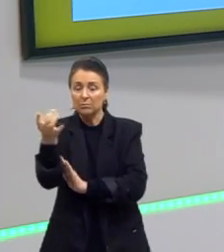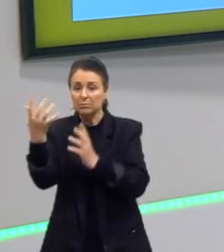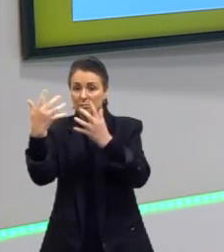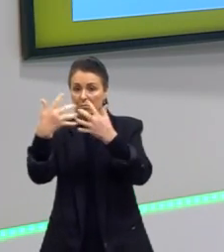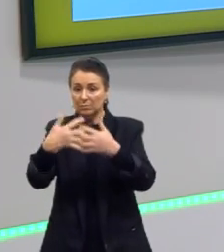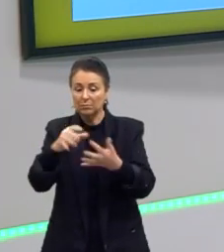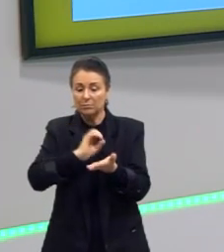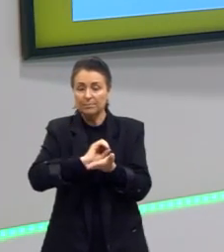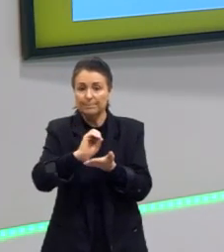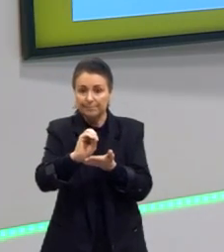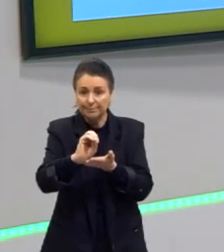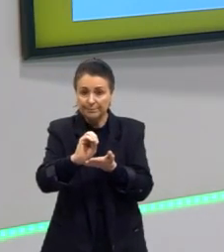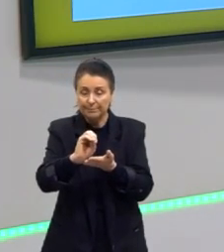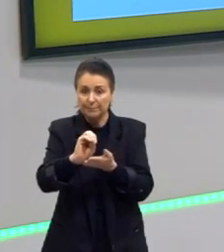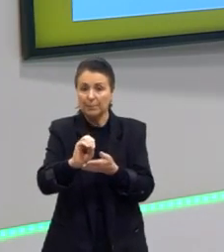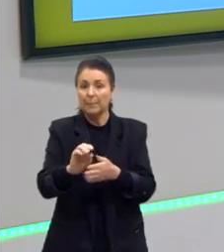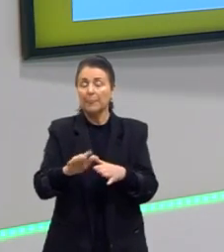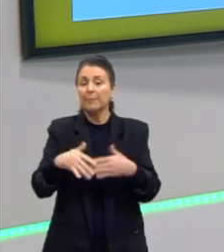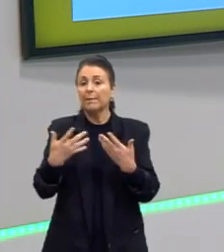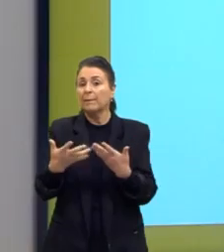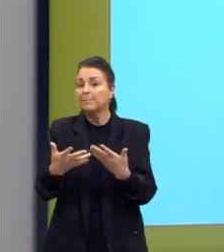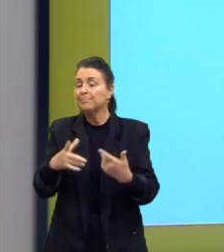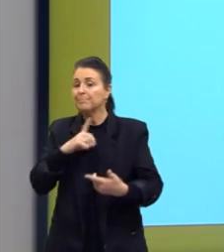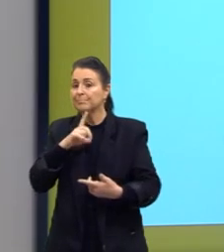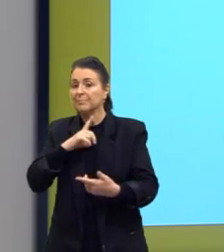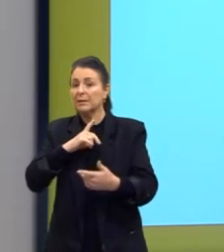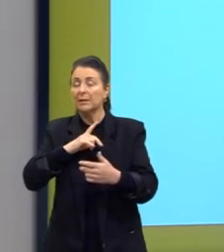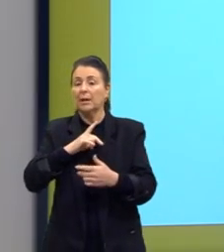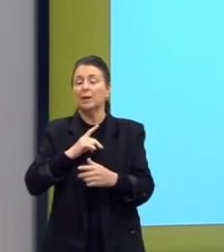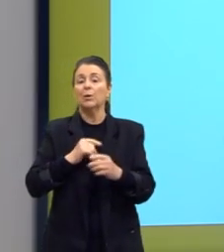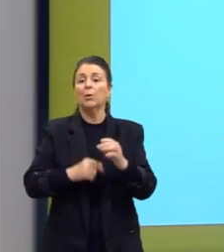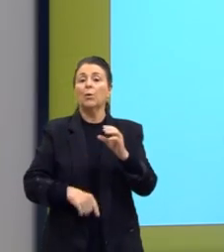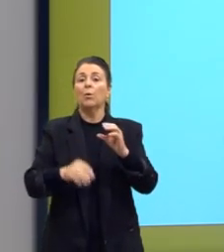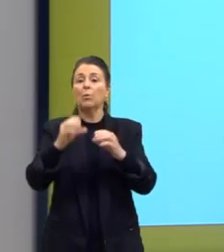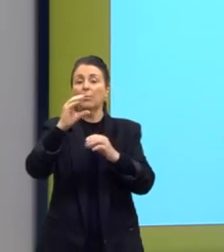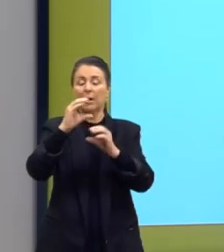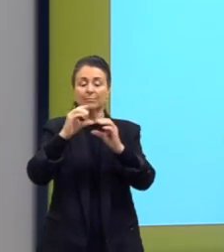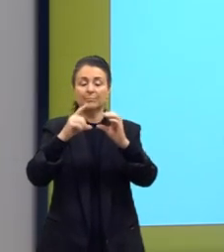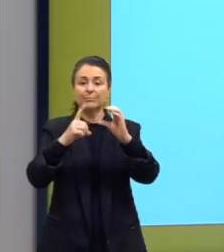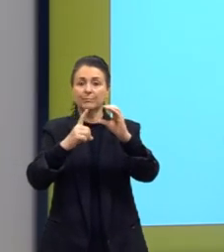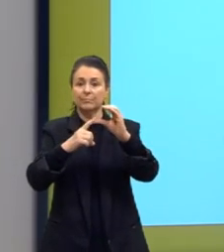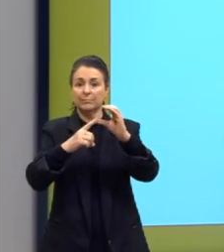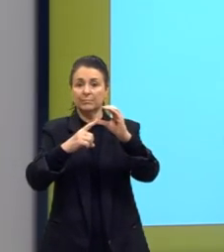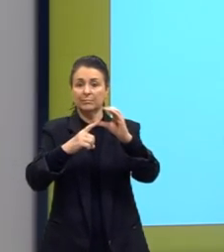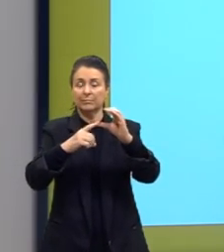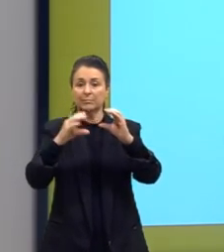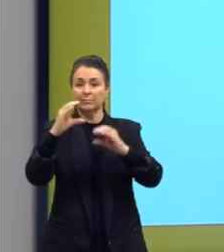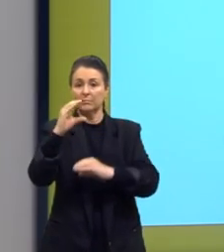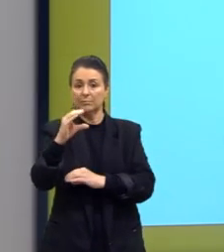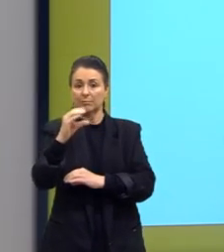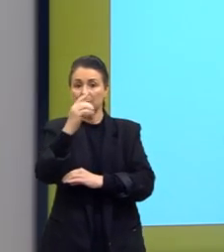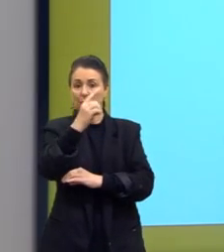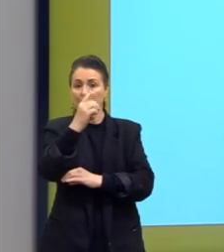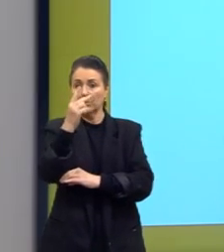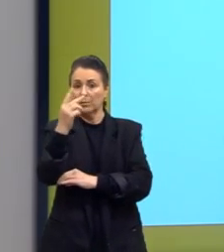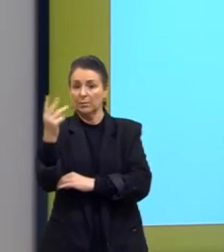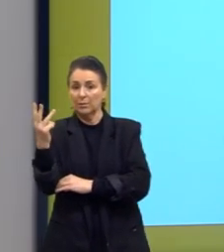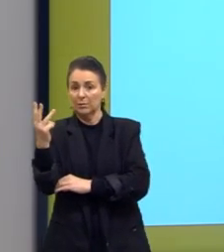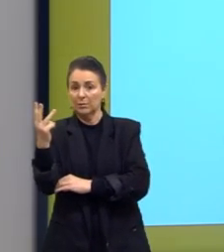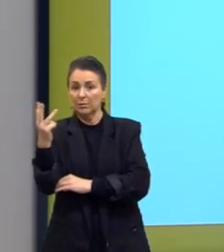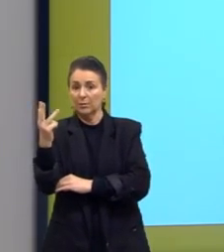orgânica, tá? Então, quando eu tenho uma cadeia carbônica com um, dois, três, vai ser sempre essa